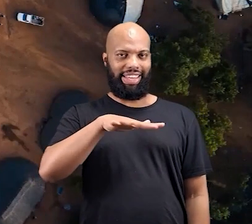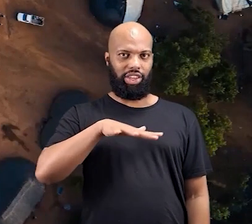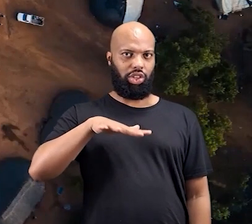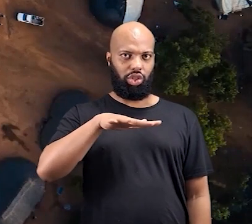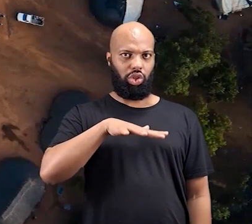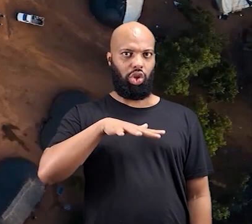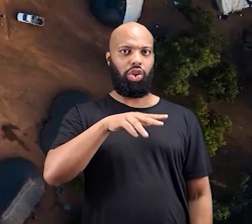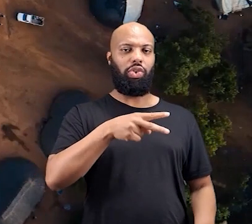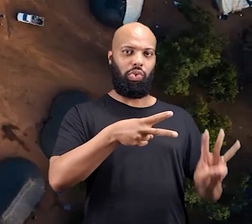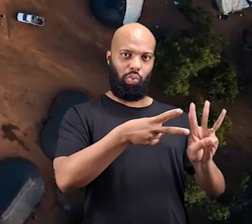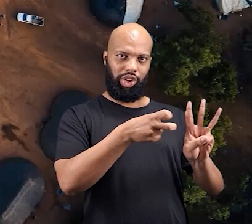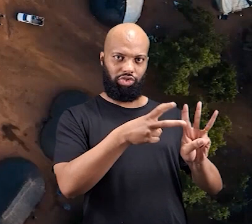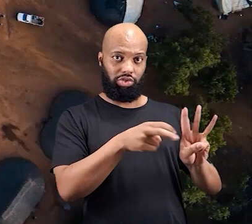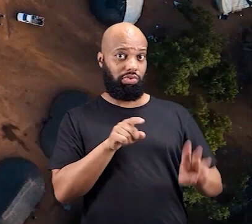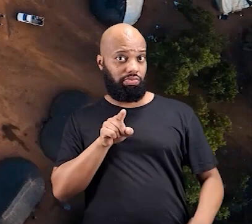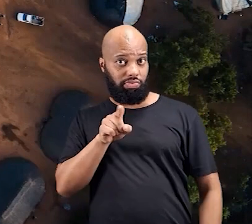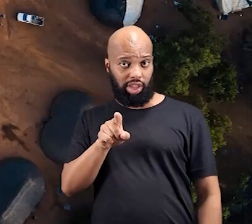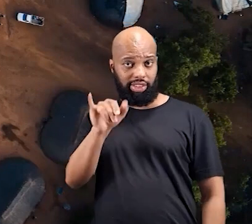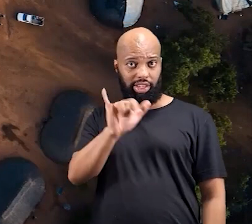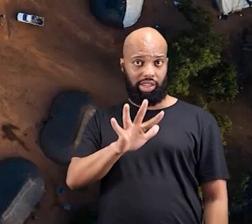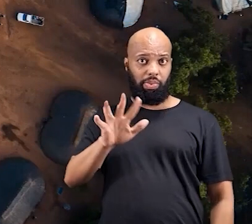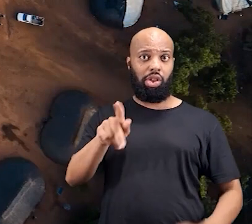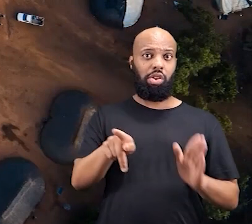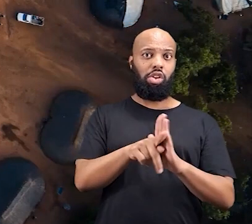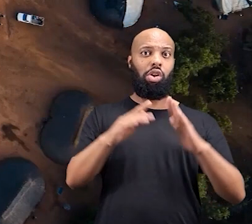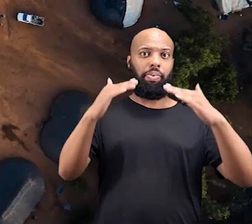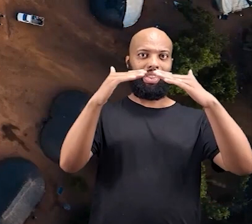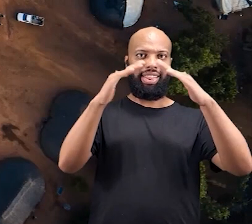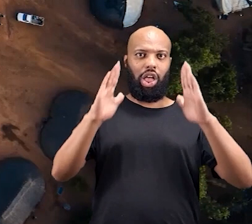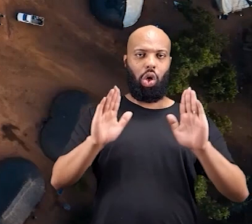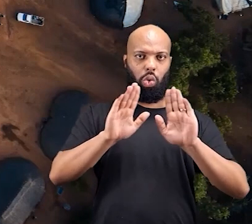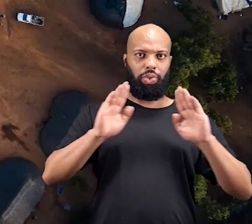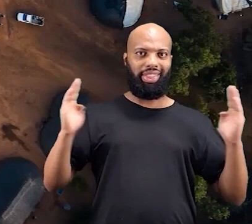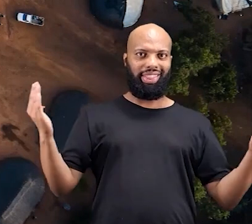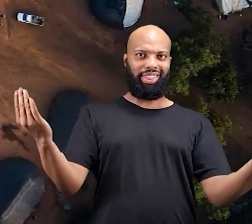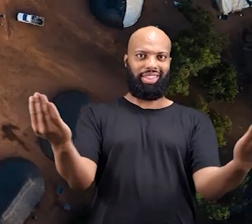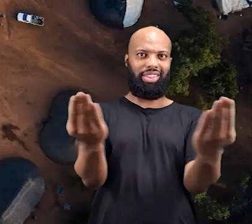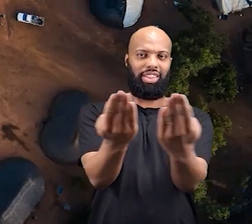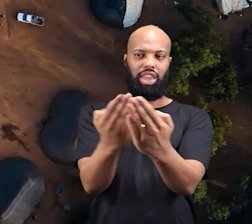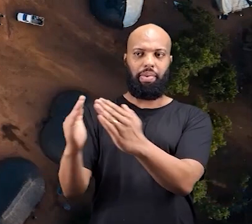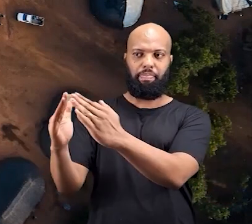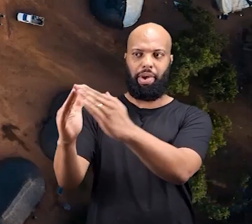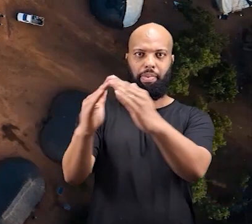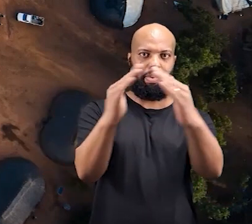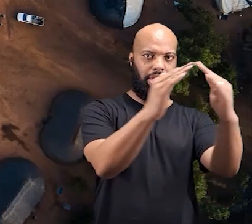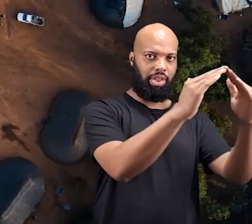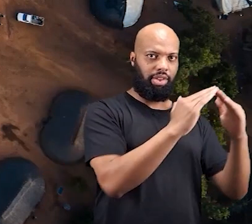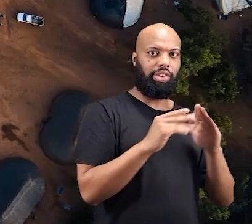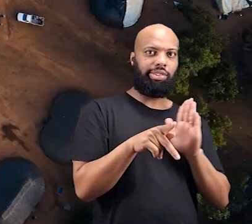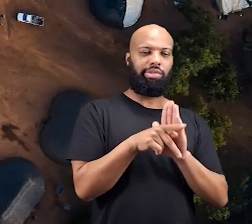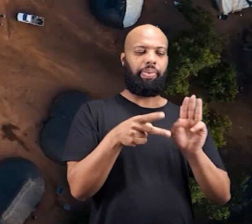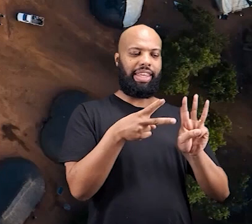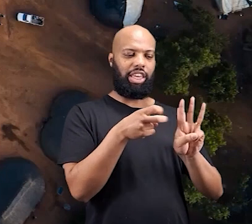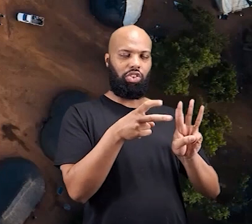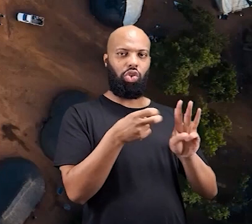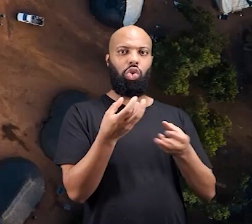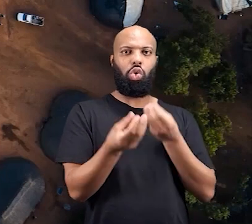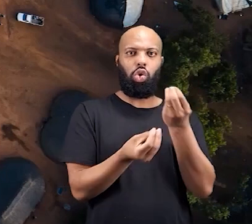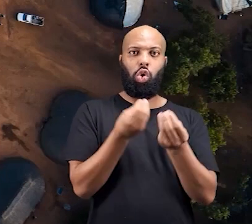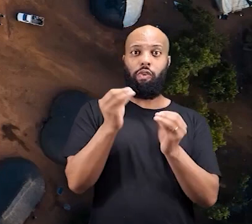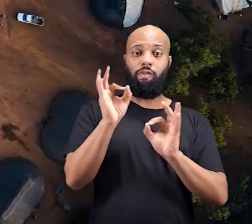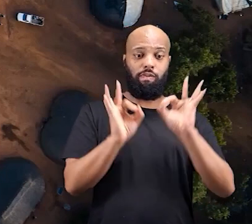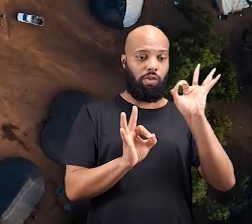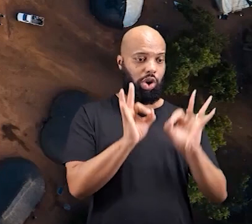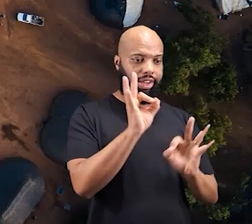Xingu. Aqui é a aldeia Merinaco. Então, essa imagem é para que vocês possam entender um pouco de como funciona